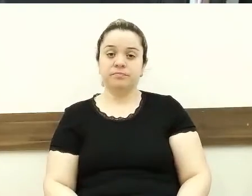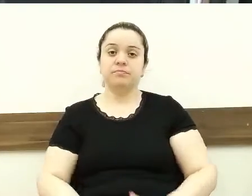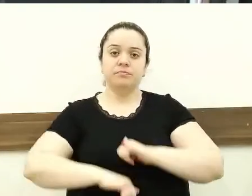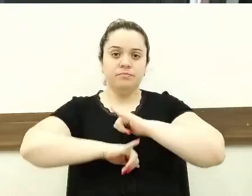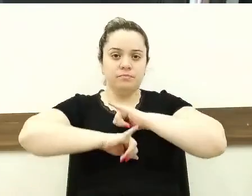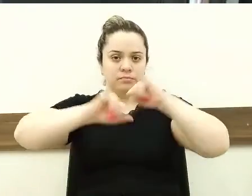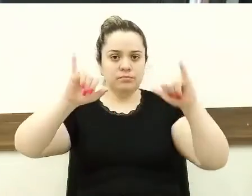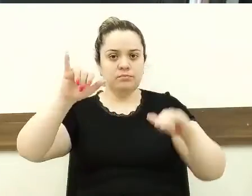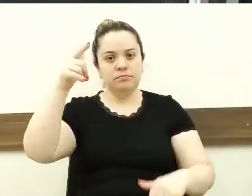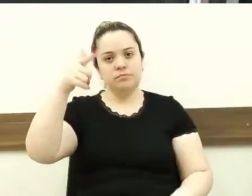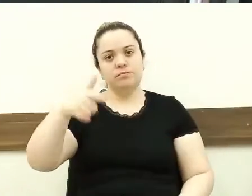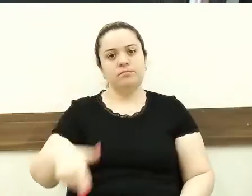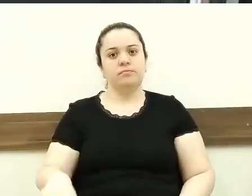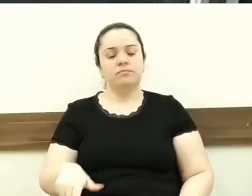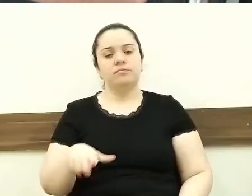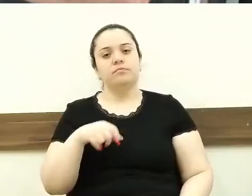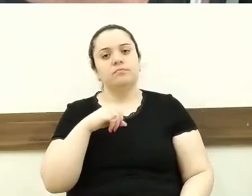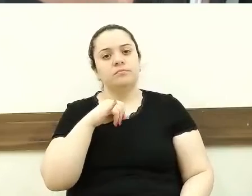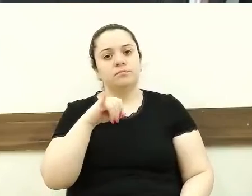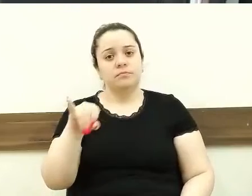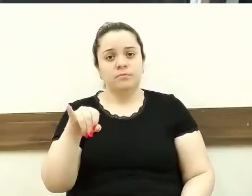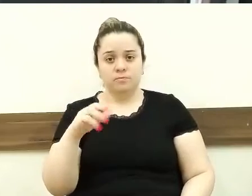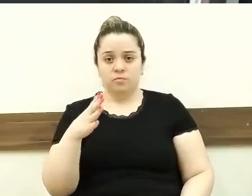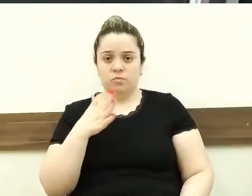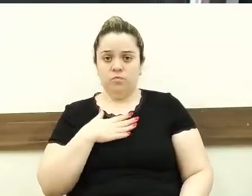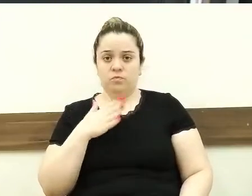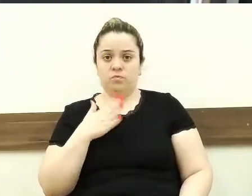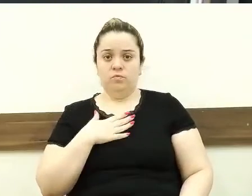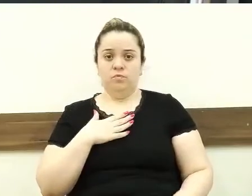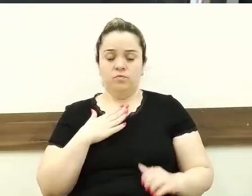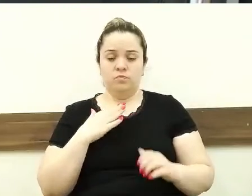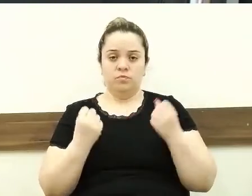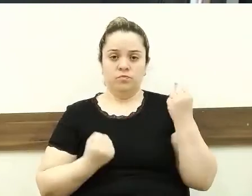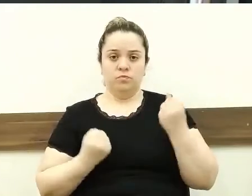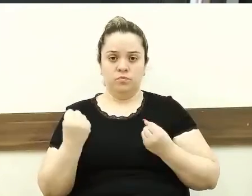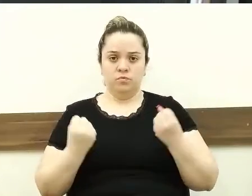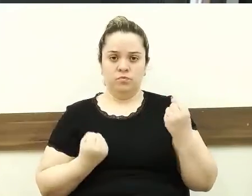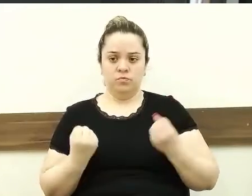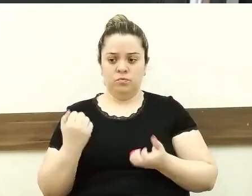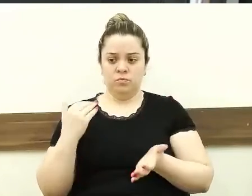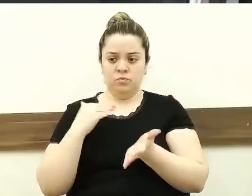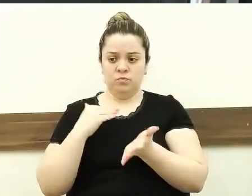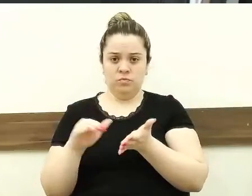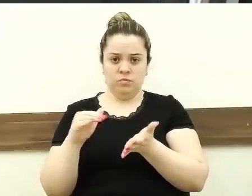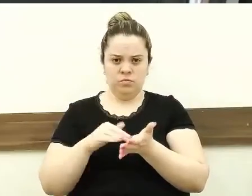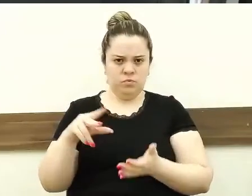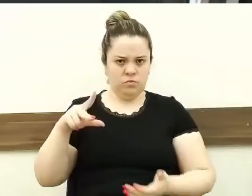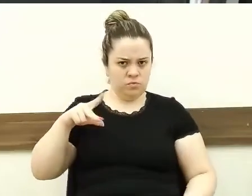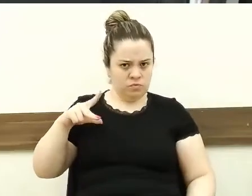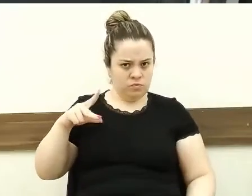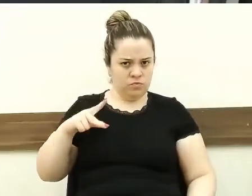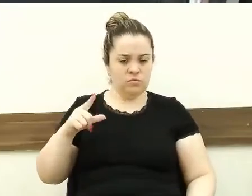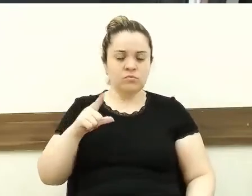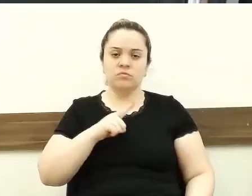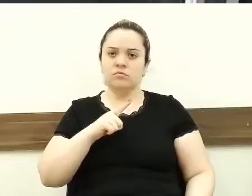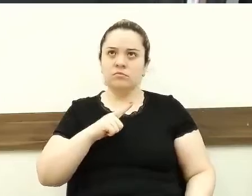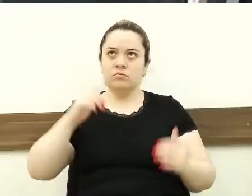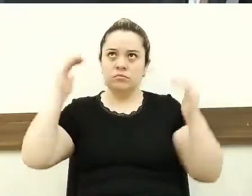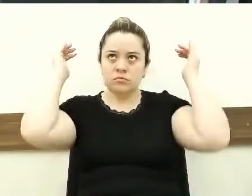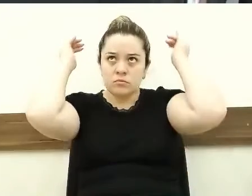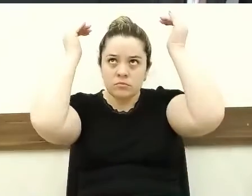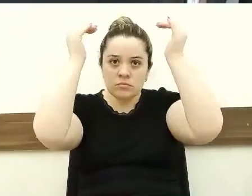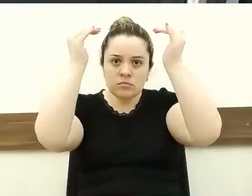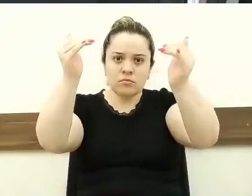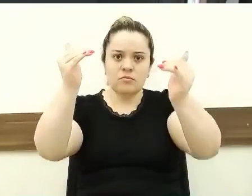Se fosse o meu carro, se fosse o do secretário, se fosse particular, estaria em uma cobertura ou estava dentro da sua garagem. Então,